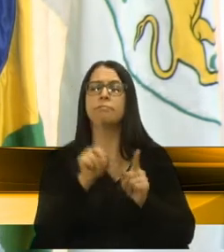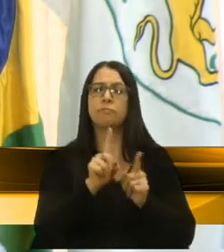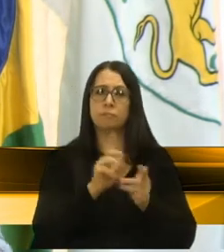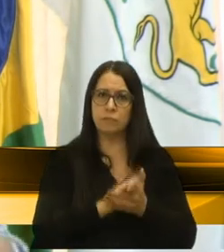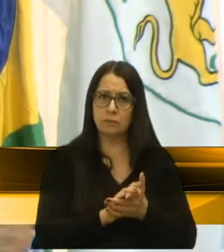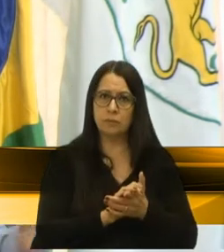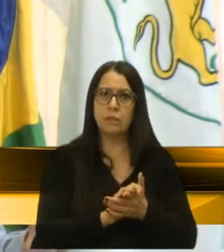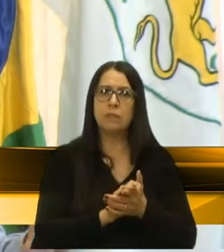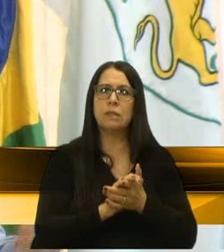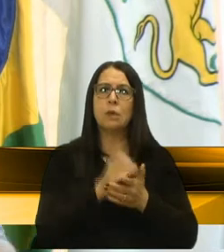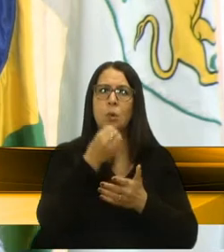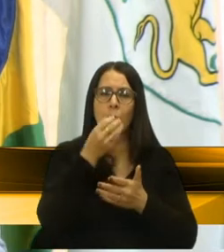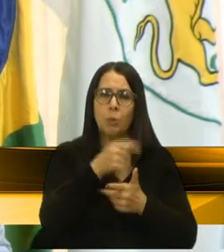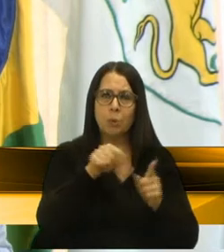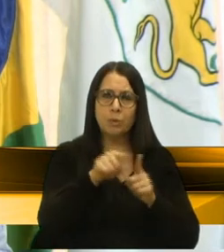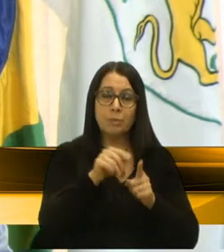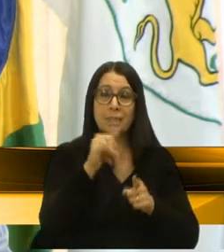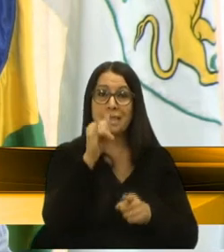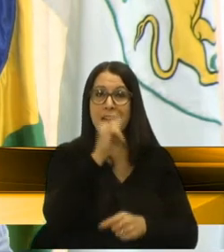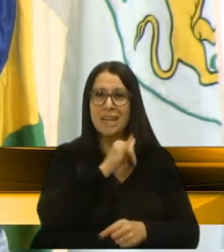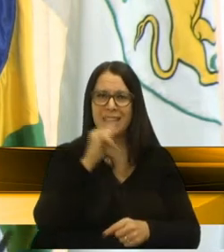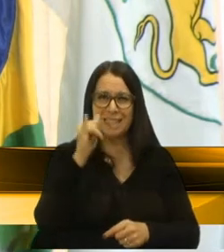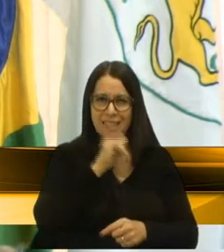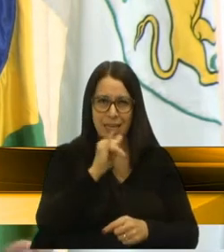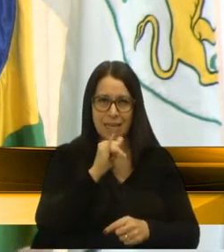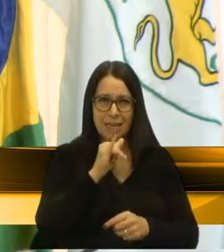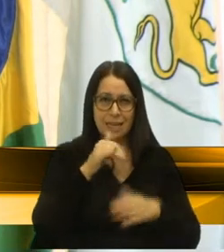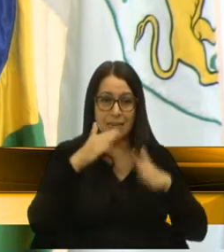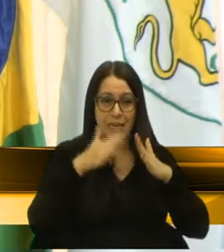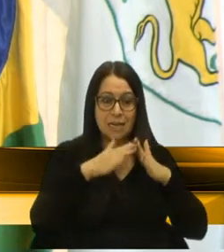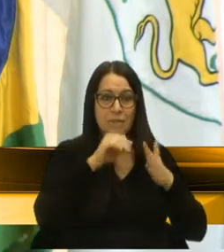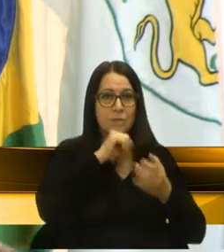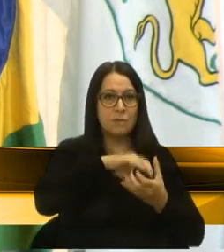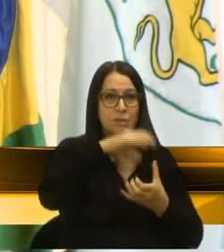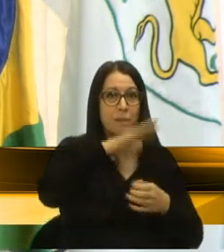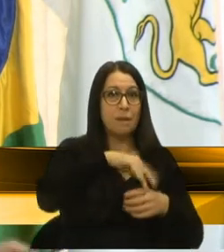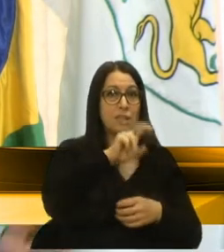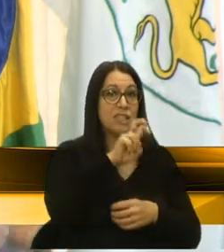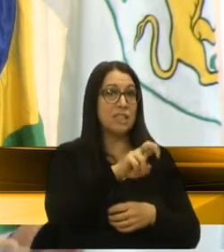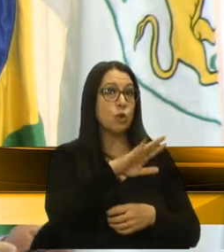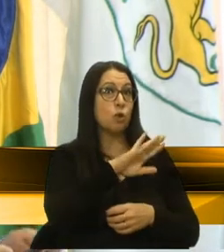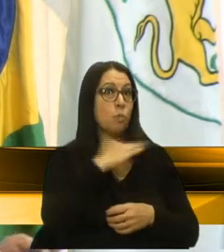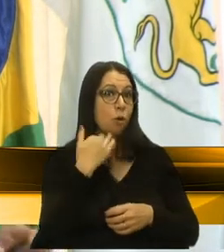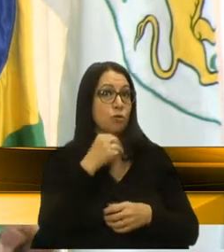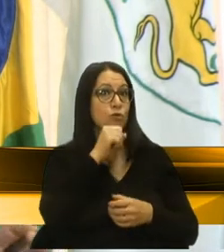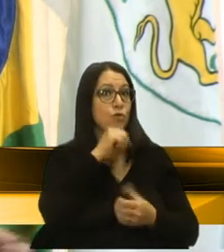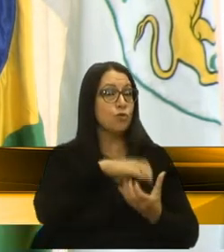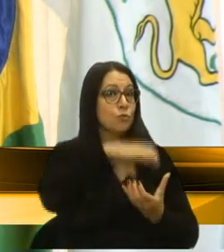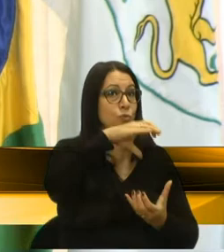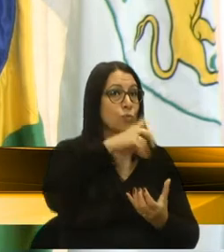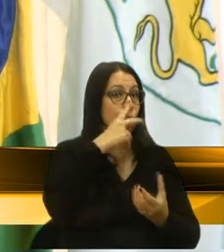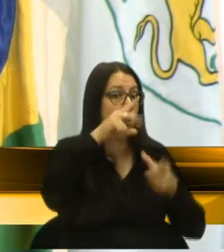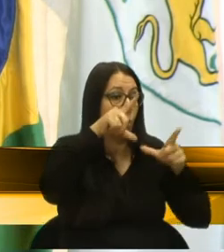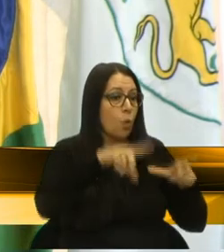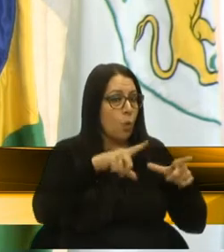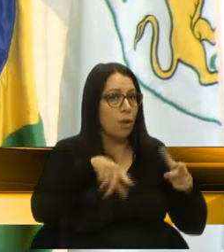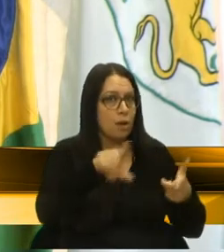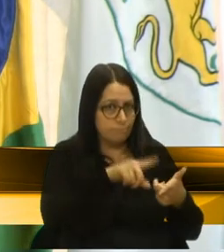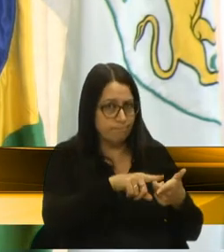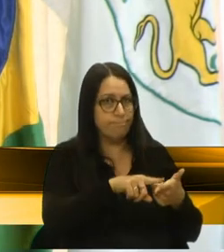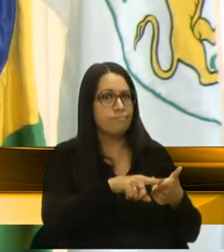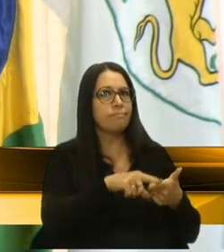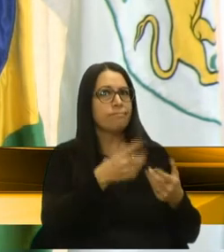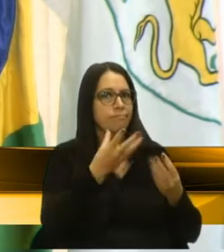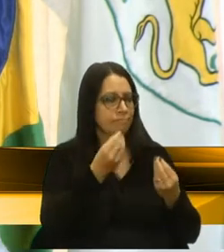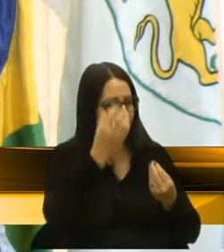Existem relatos na Itália de casas onde aconteceram mais de cinco mortes de idosos no mesmo local. Então, é